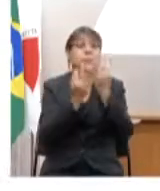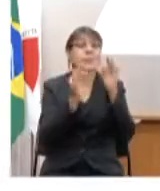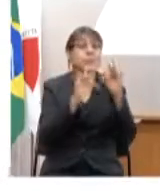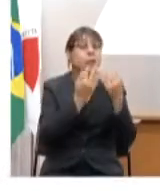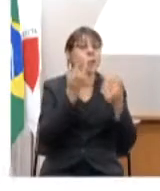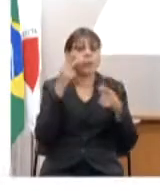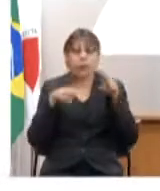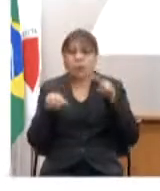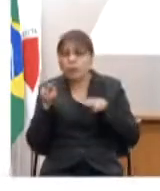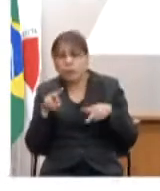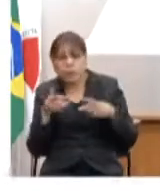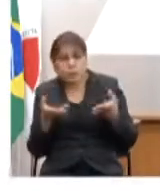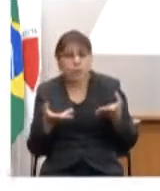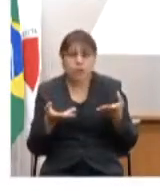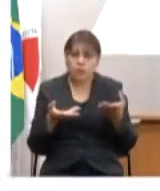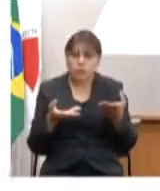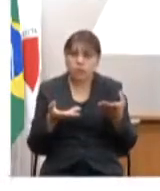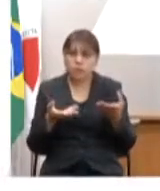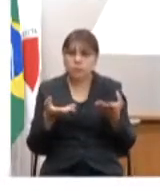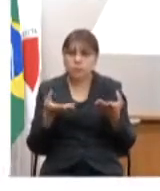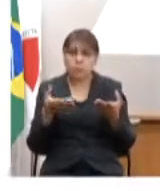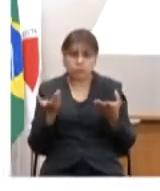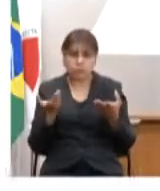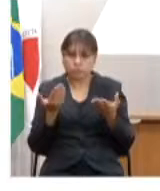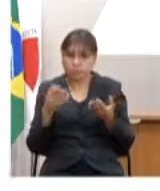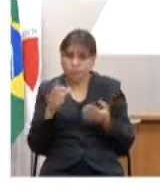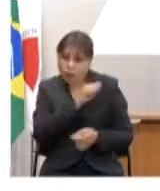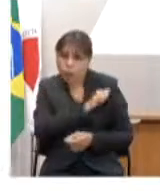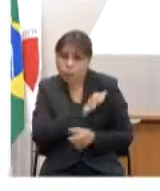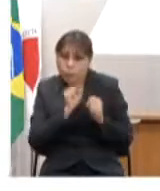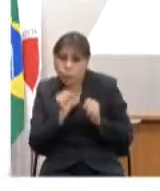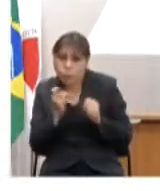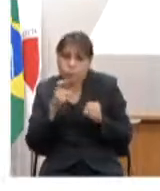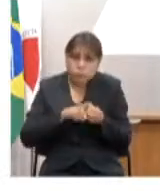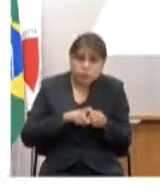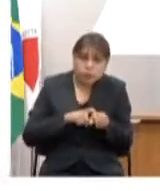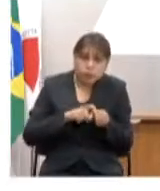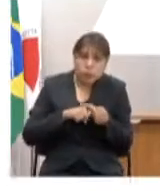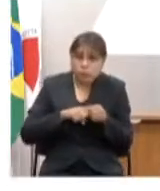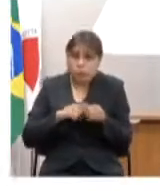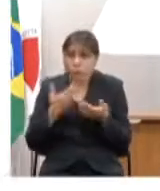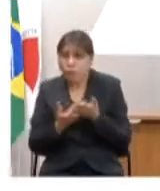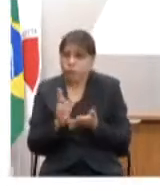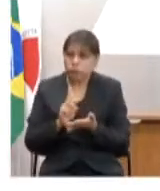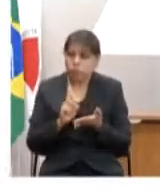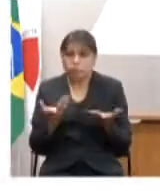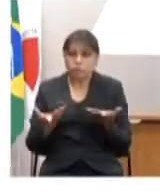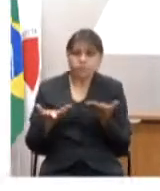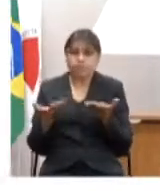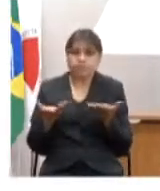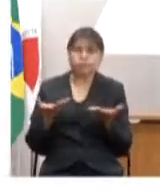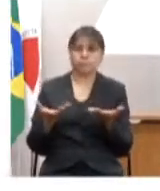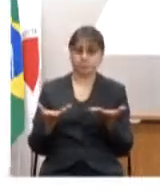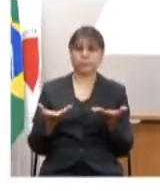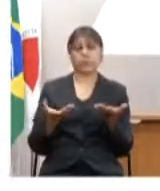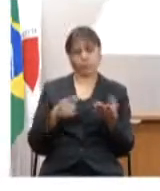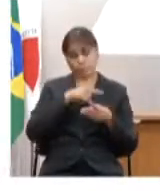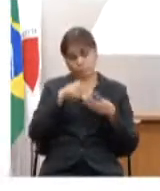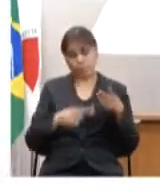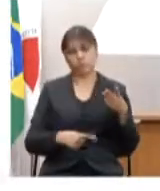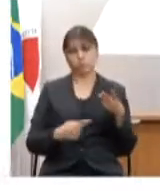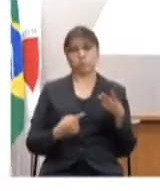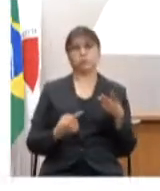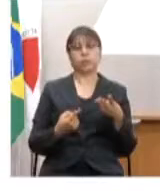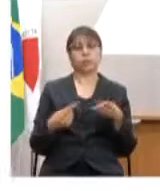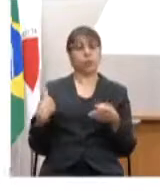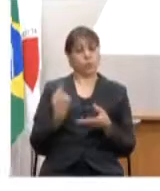se os estudantes podem ou não retornar às aulas ou seja neste momento o nós queremos dar é